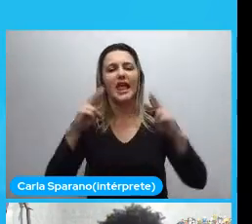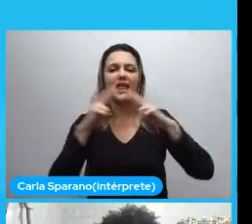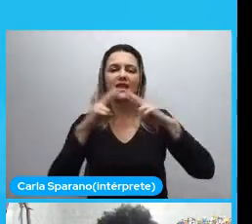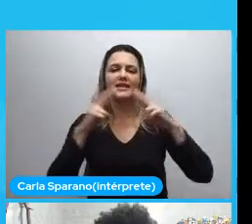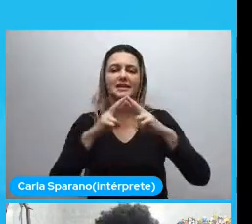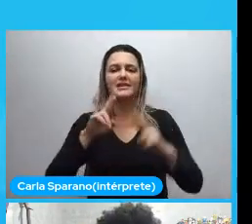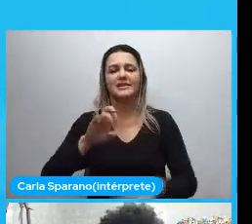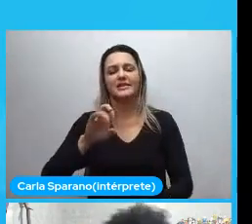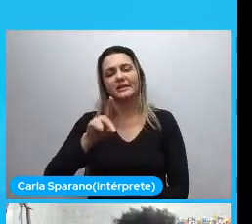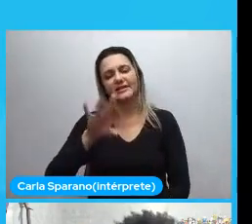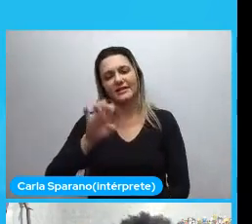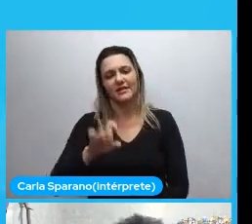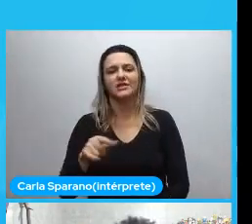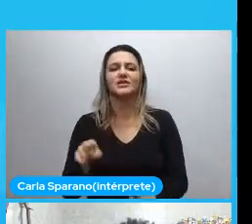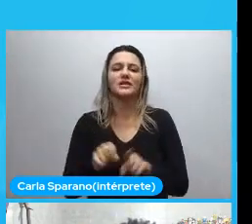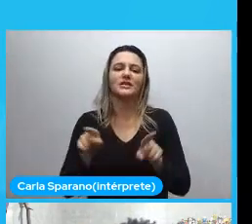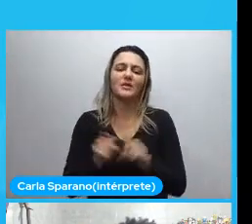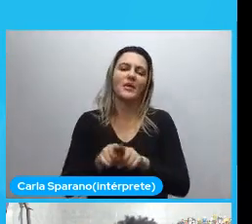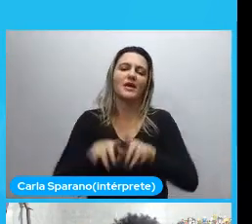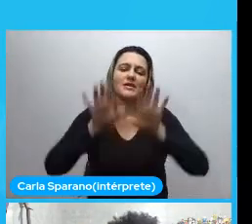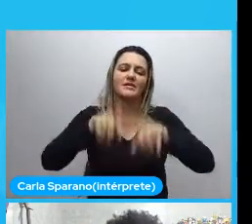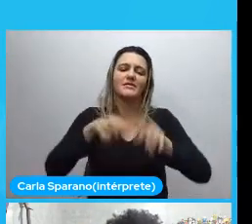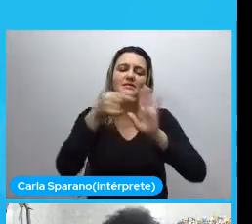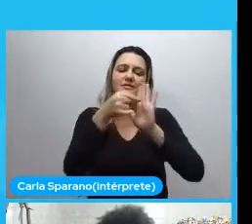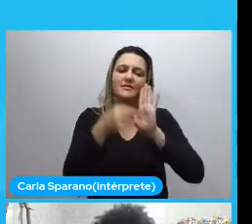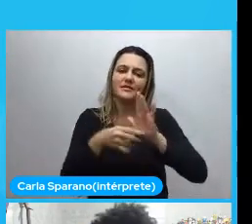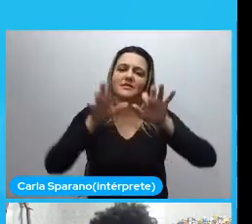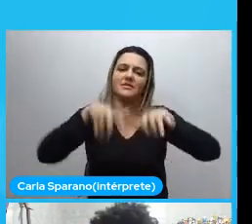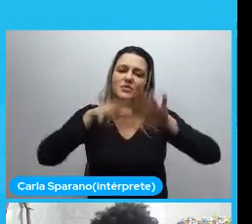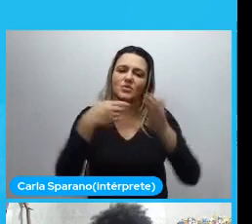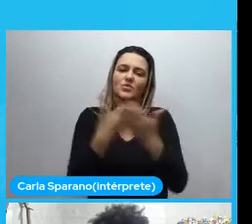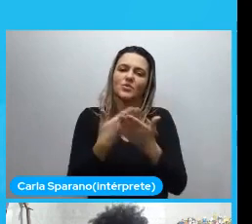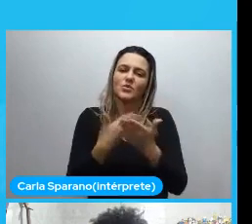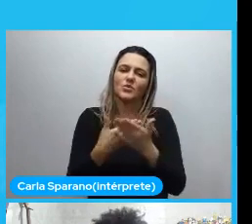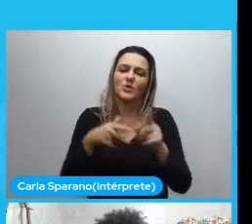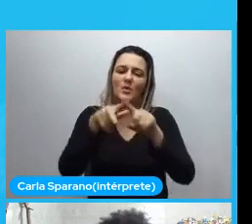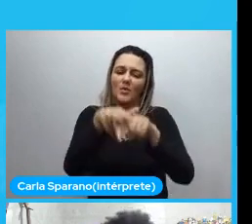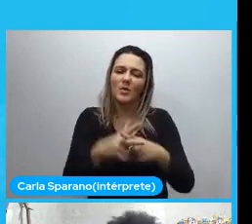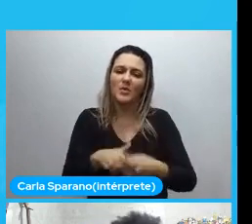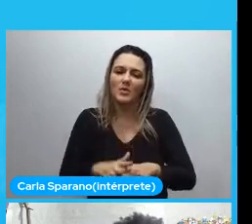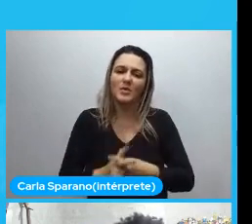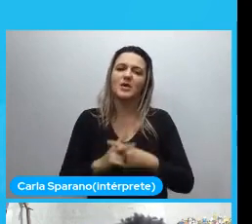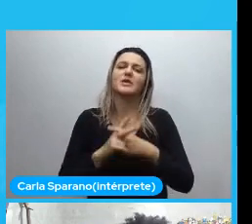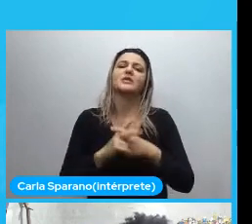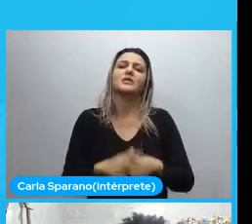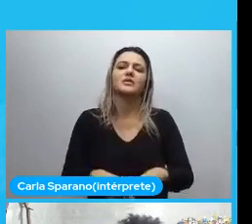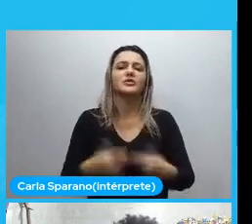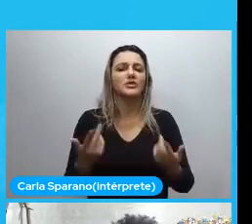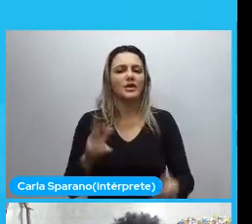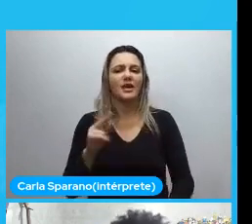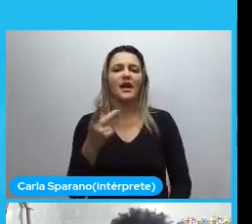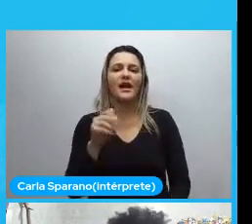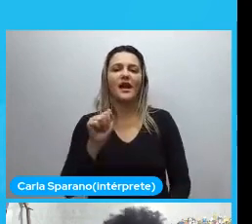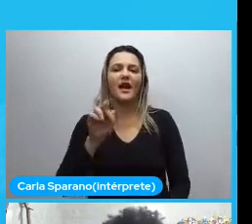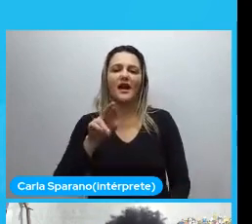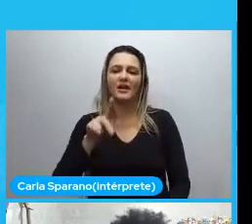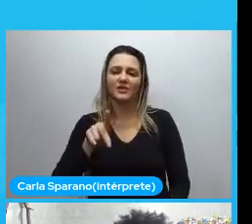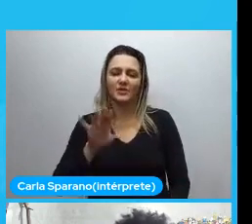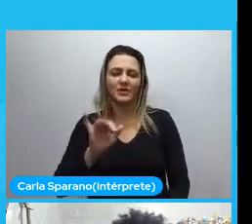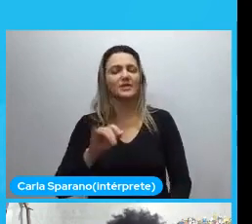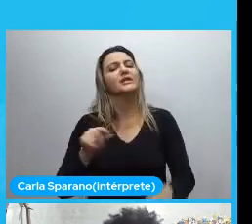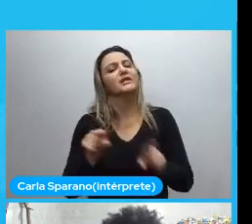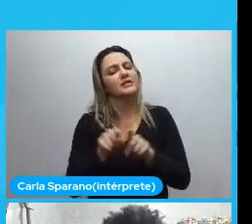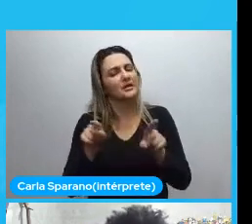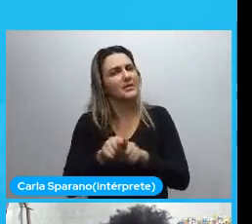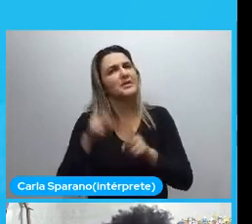Estudei a área de desenvolvimento. Estudei a área de montagem de manutenção. De rada. Essas coisas. E eu sempre pensava. Ah. Eu tenho dificuldade nisso